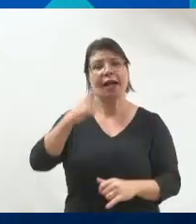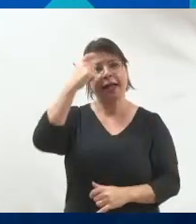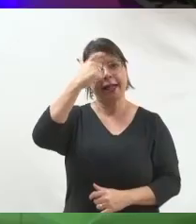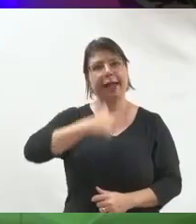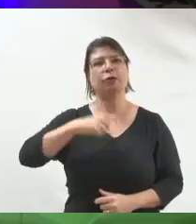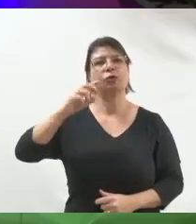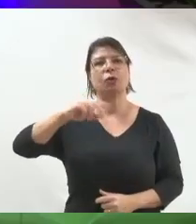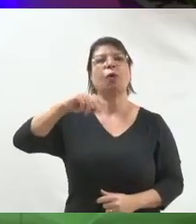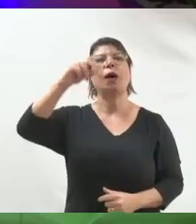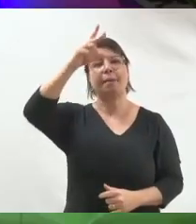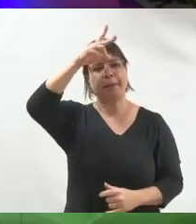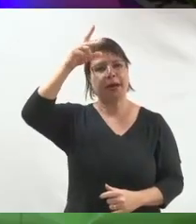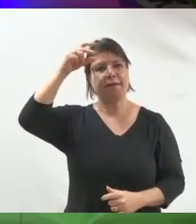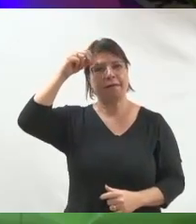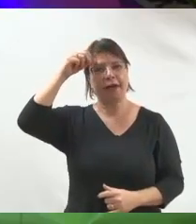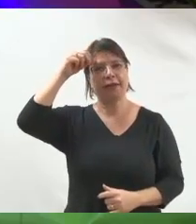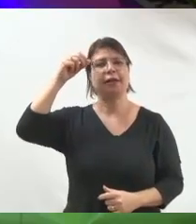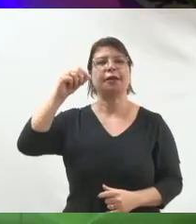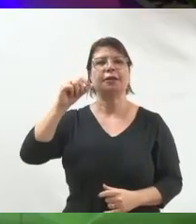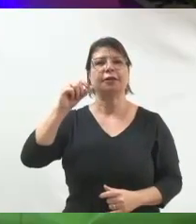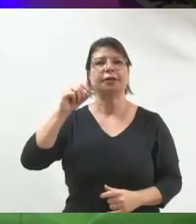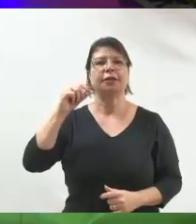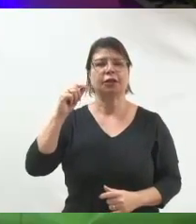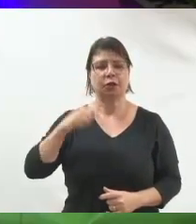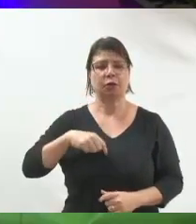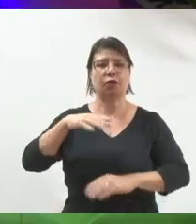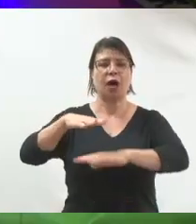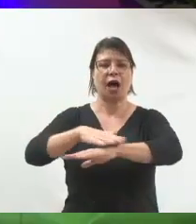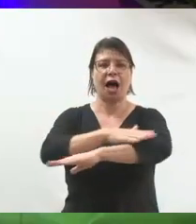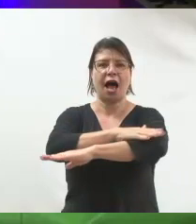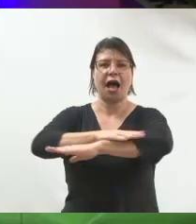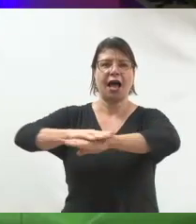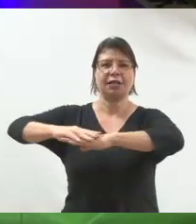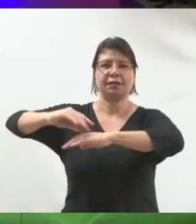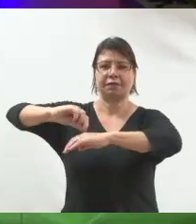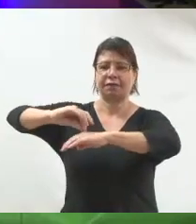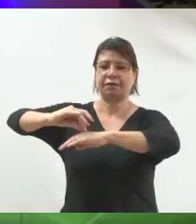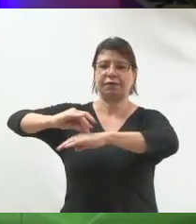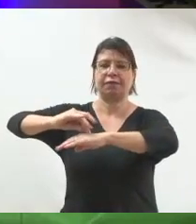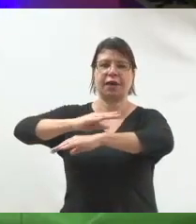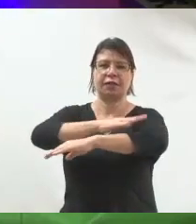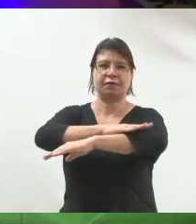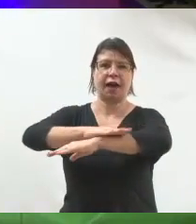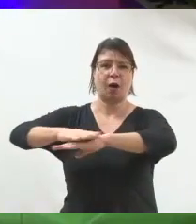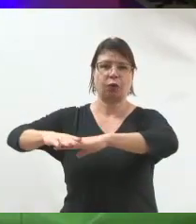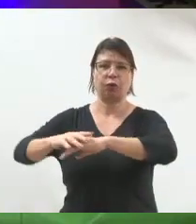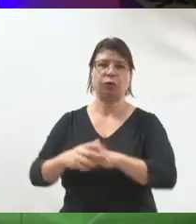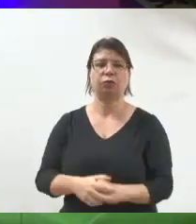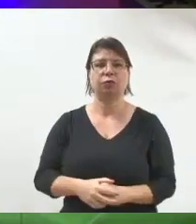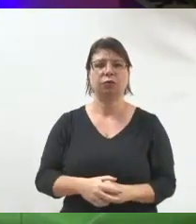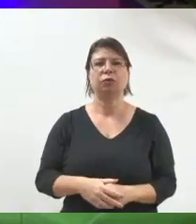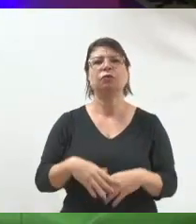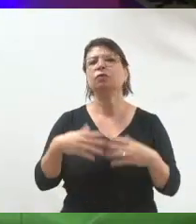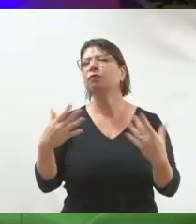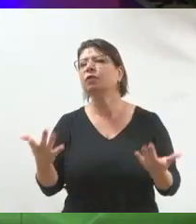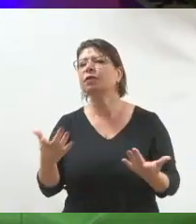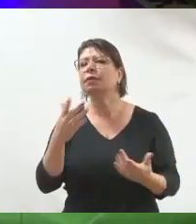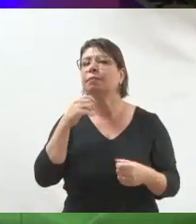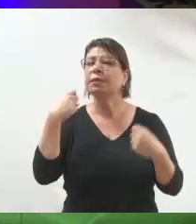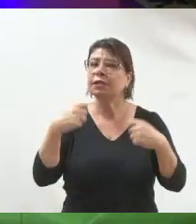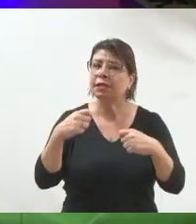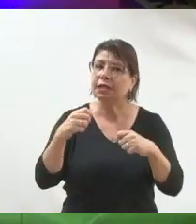prefeita do asfalto. Vocês serão os representantes a vereador de que pauta? Essa mensagem tem que estar